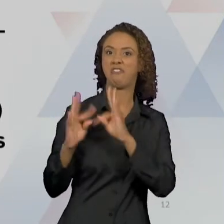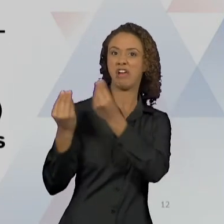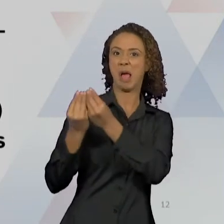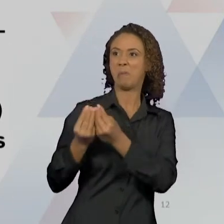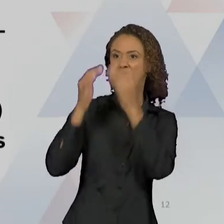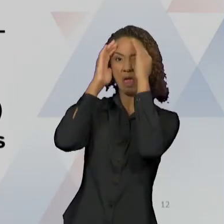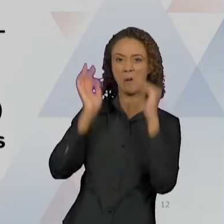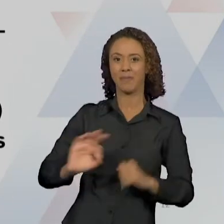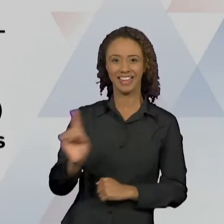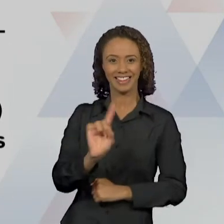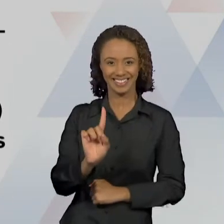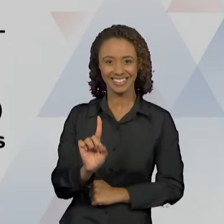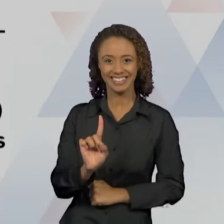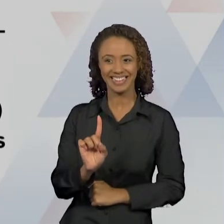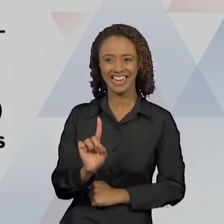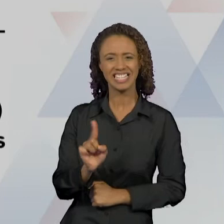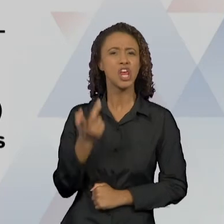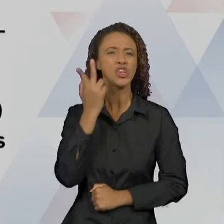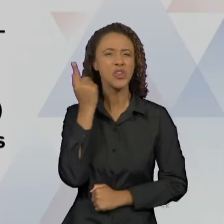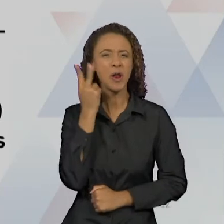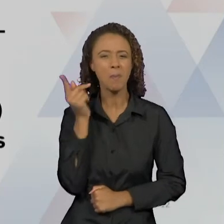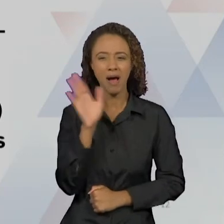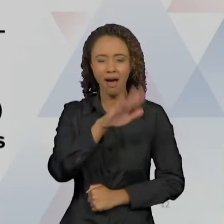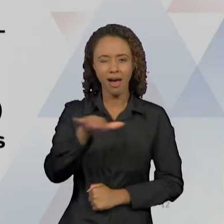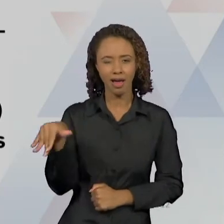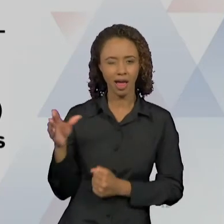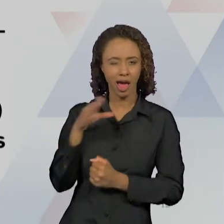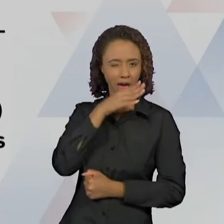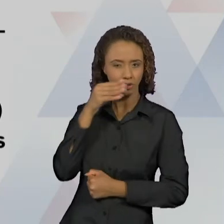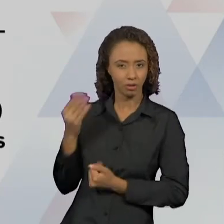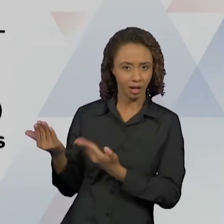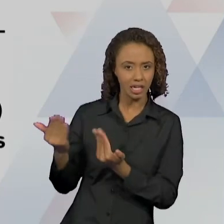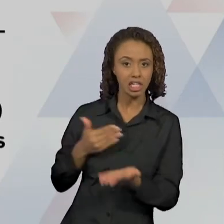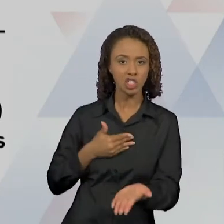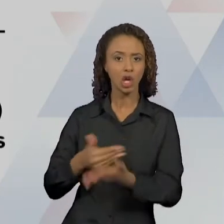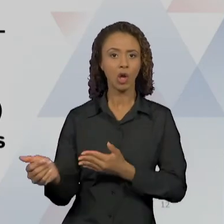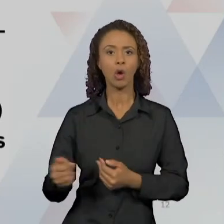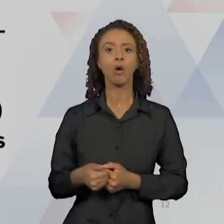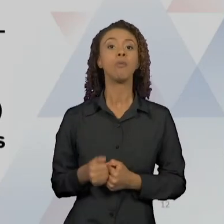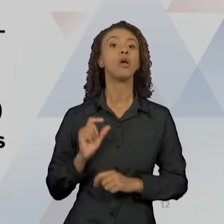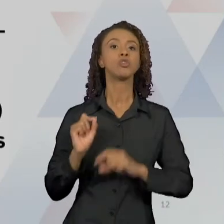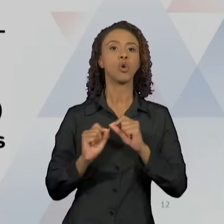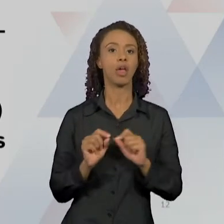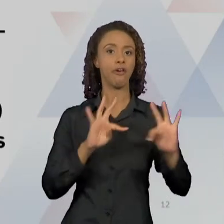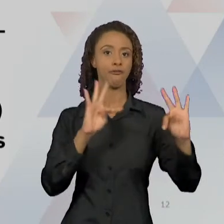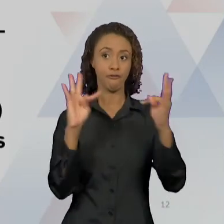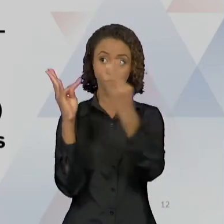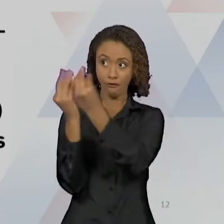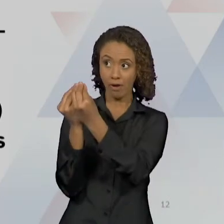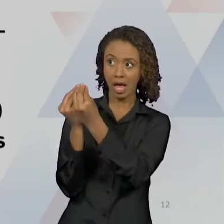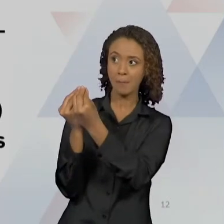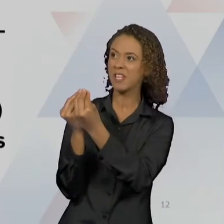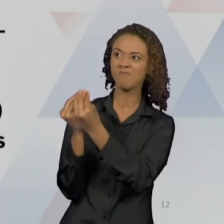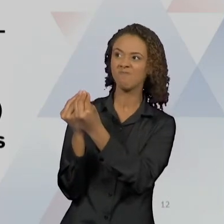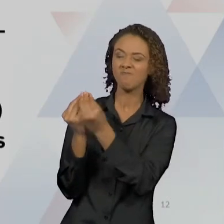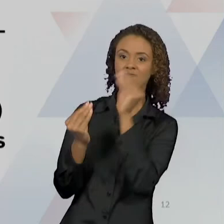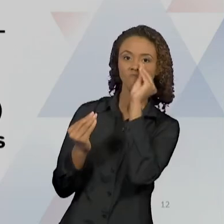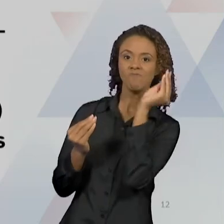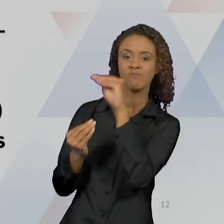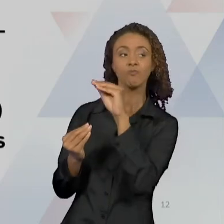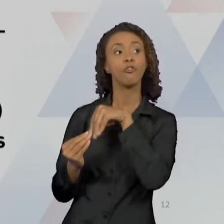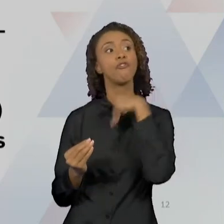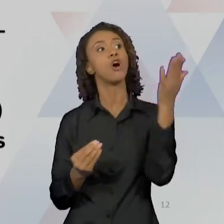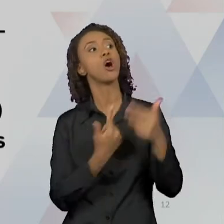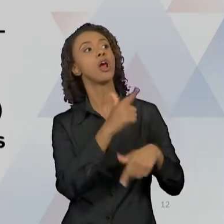dizer que é a fase que as crianças, os adolescentes, começam a se identificar por pessoas externas da família.